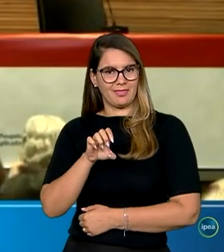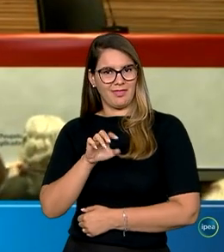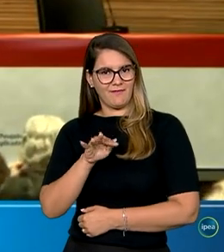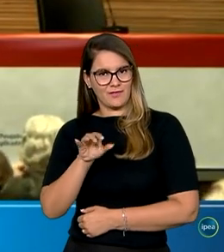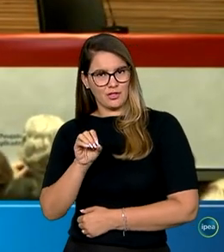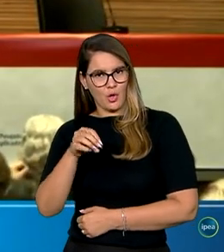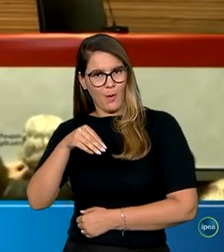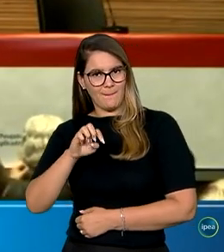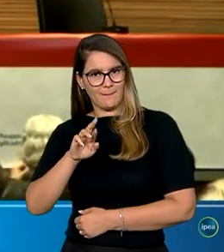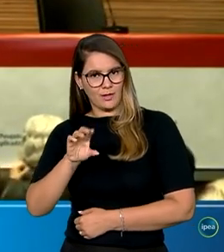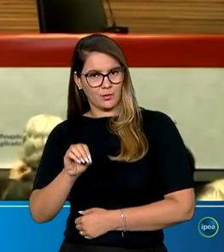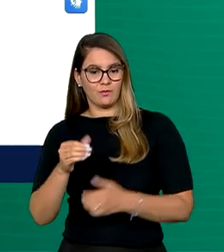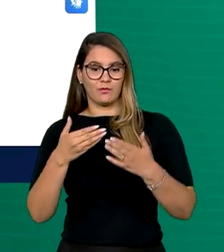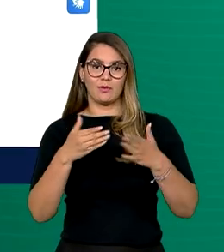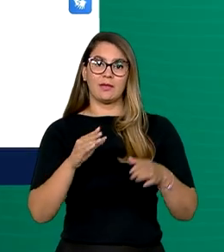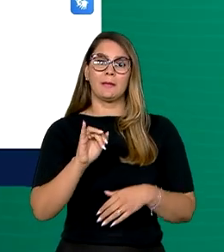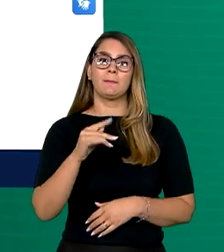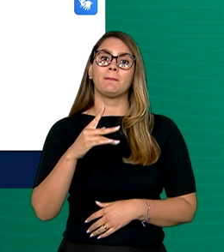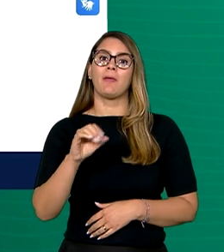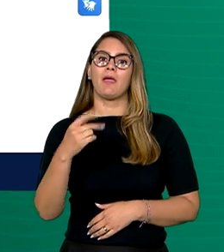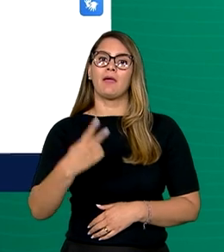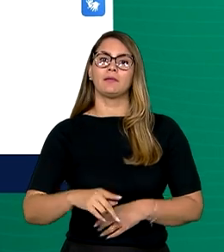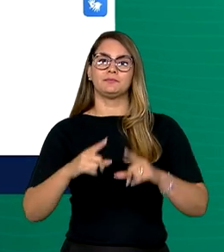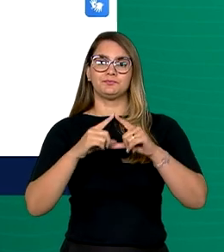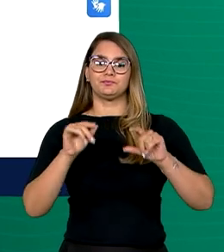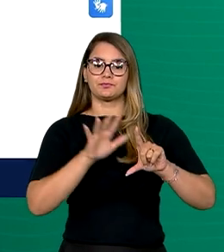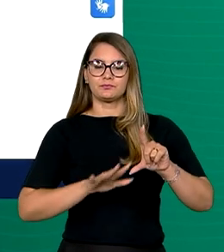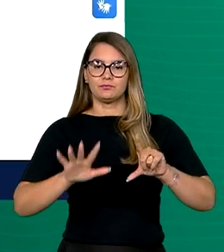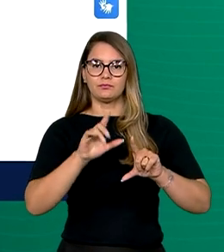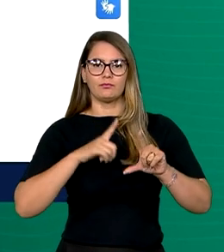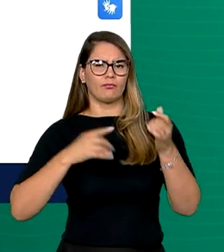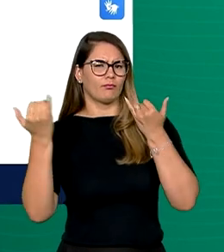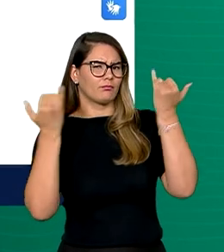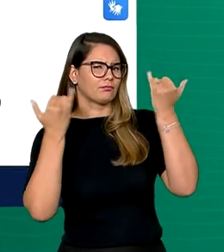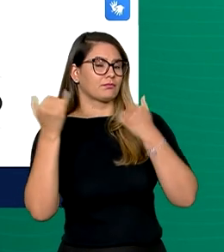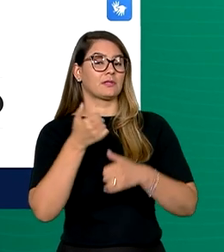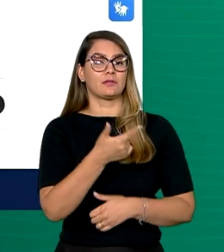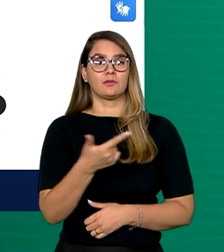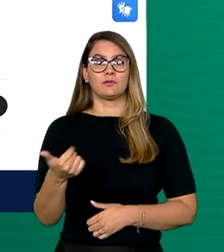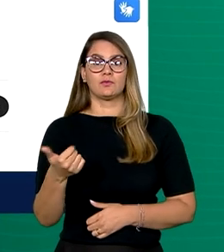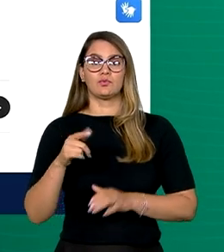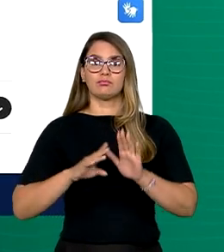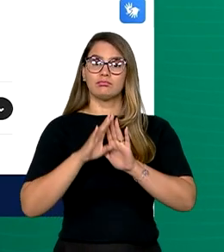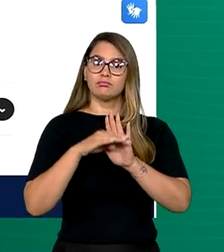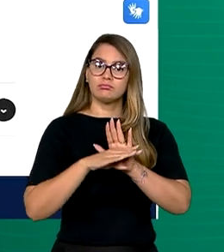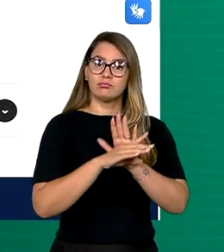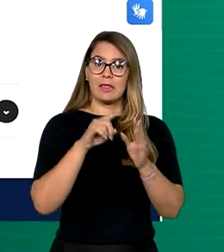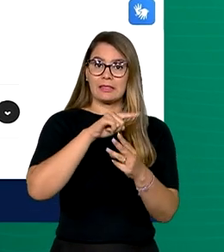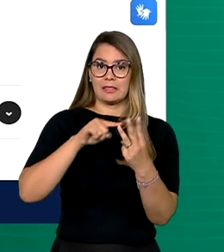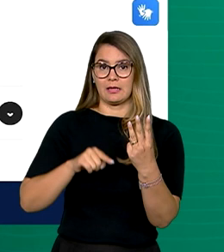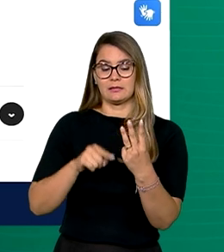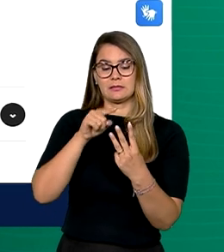seminário do IPEA em Brasília. Ele é um portal que reúne informações de 121 indicadores em três áreas,